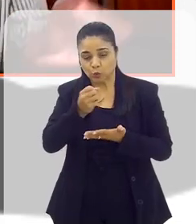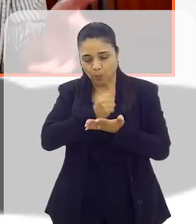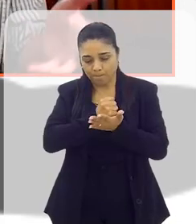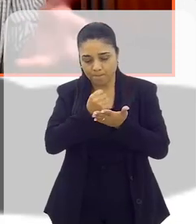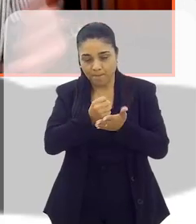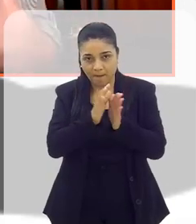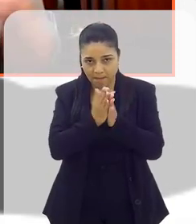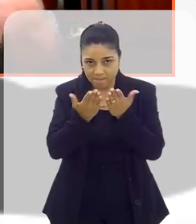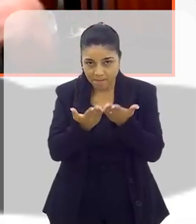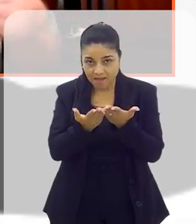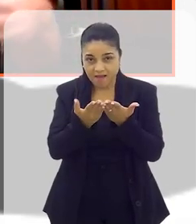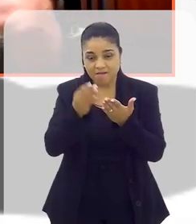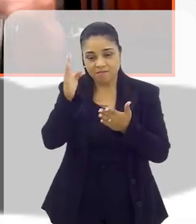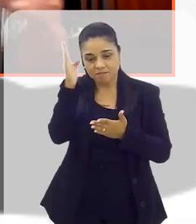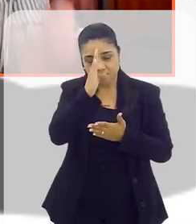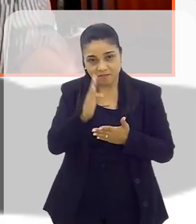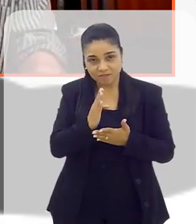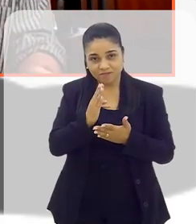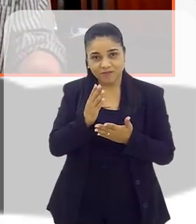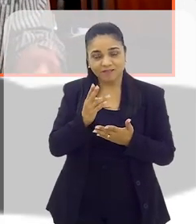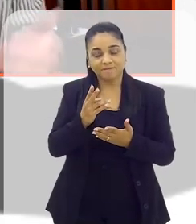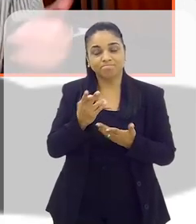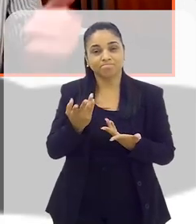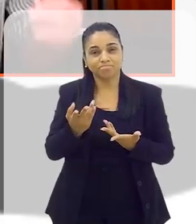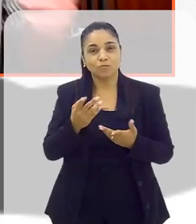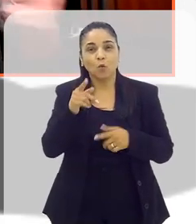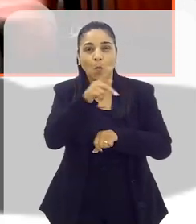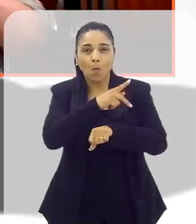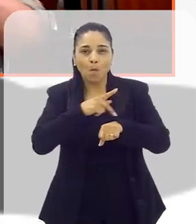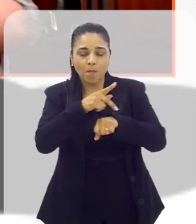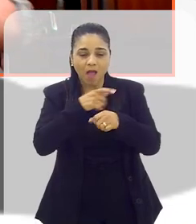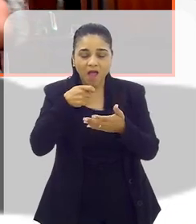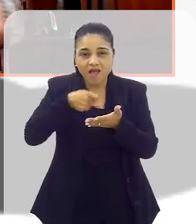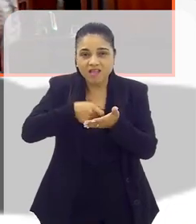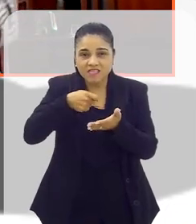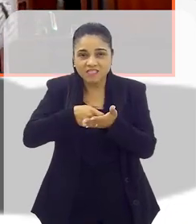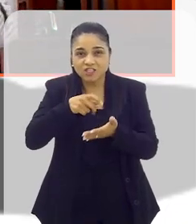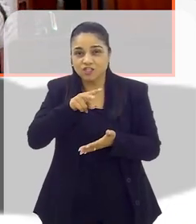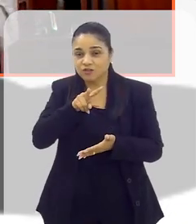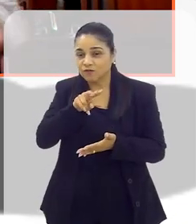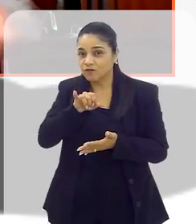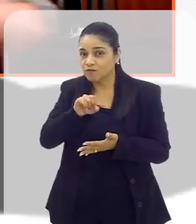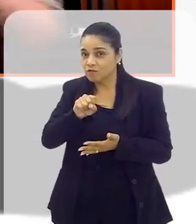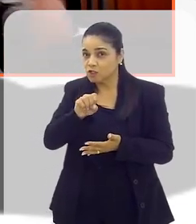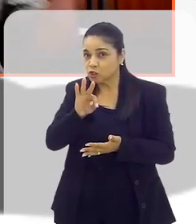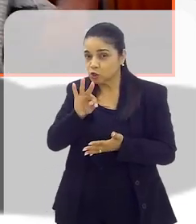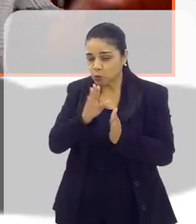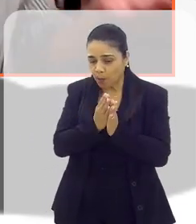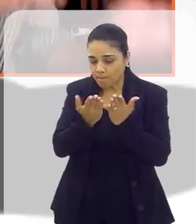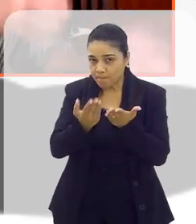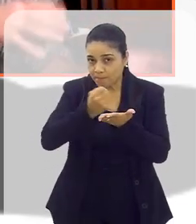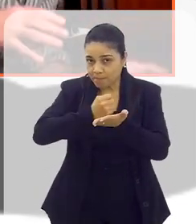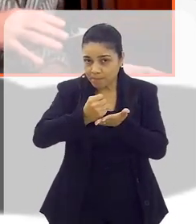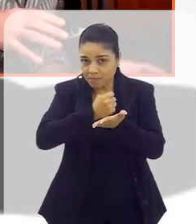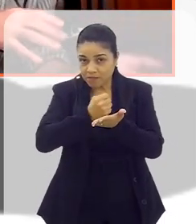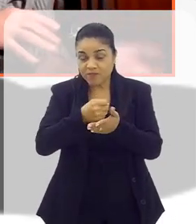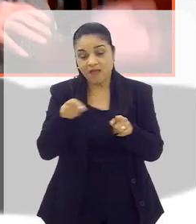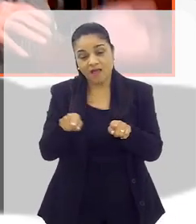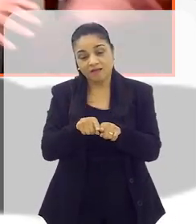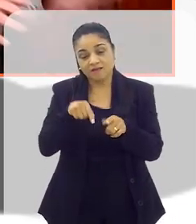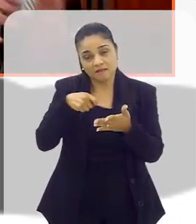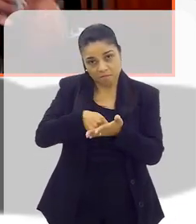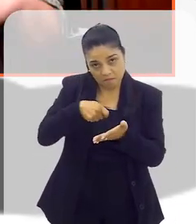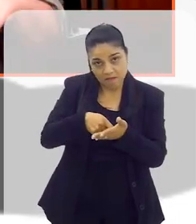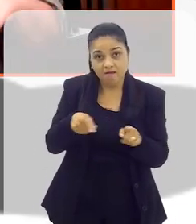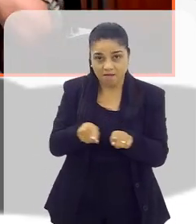vir ao Brasil por causa da bilateralidade. Então, quando um país exige visto do Brasil, automaticamente nós